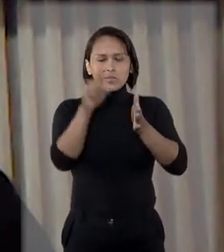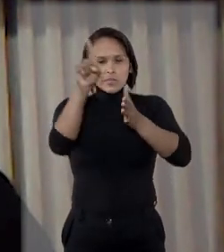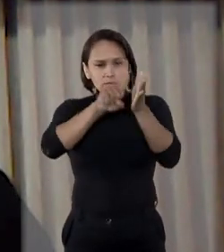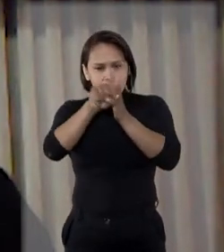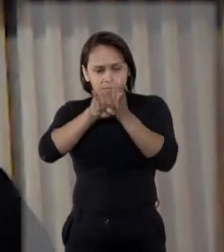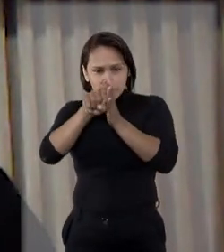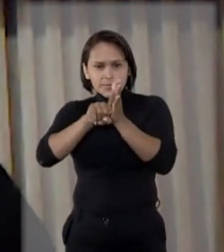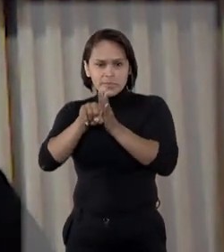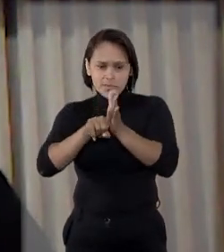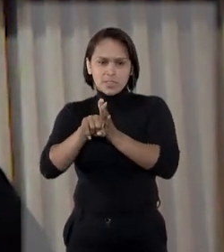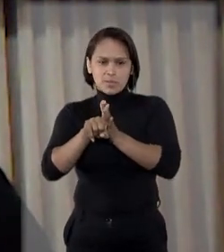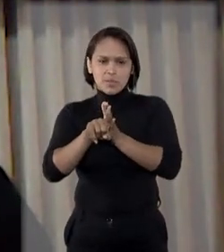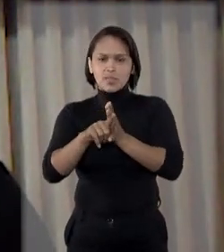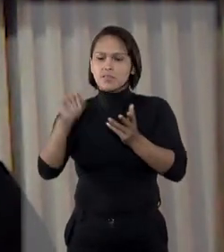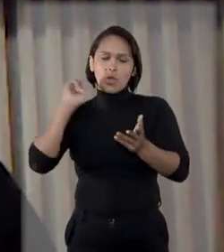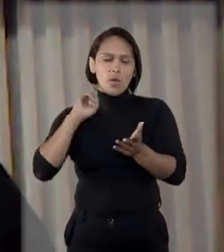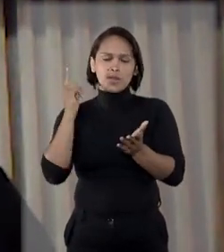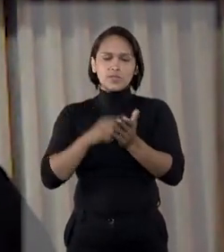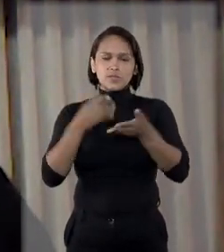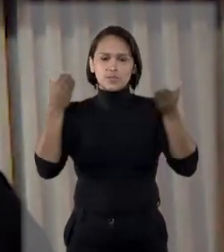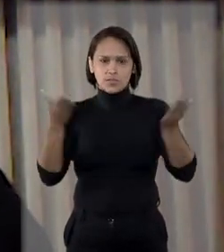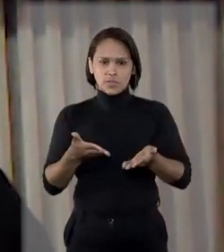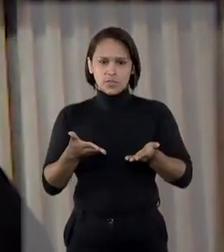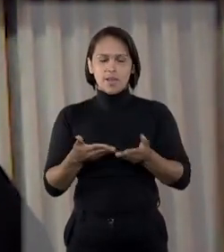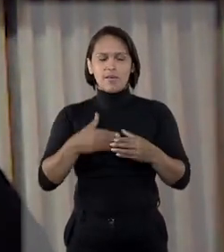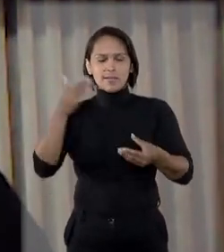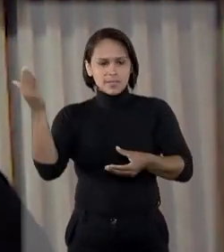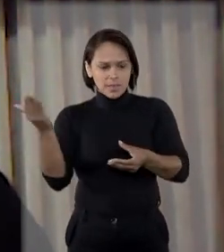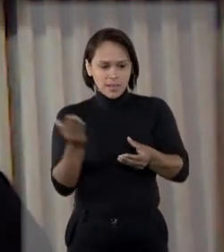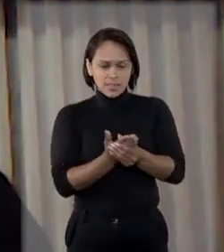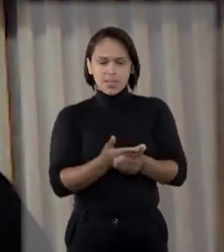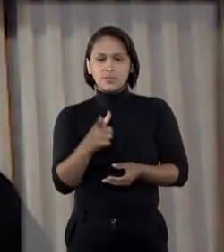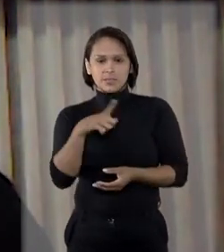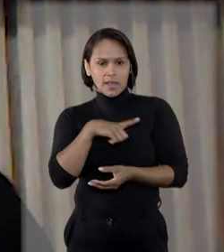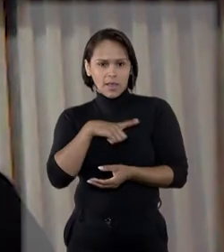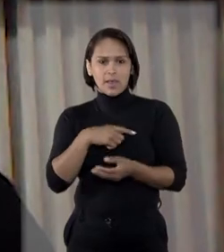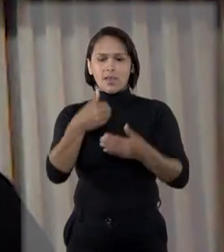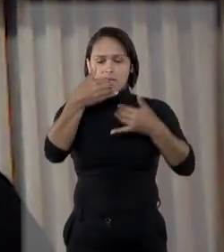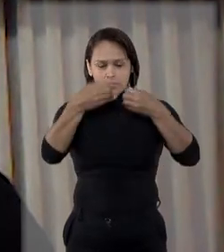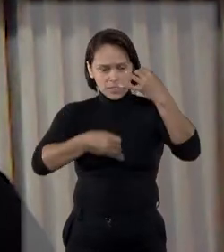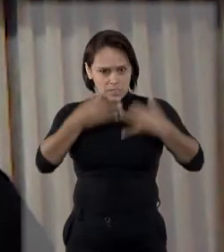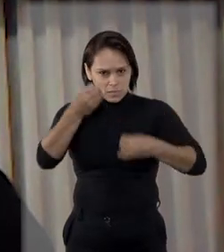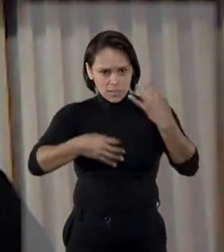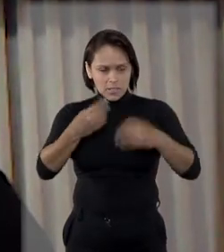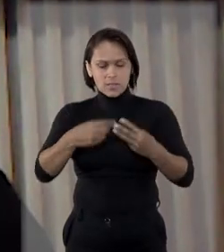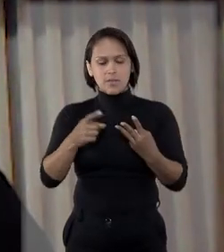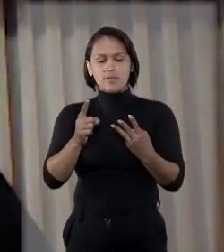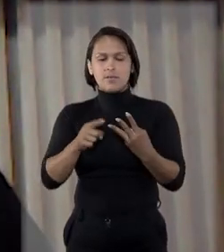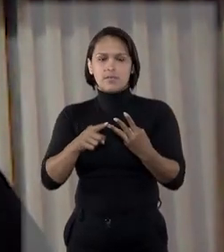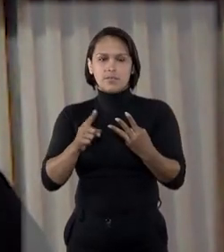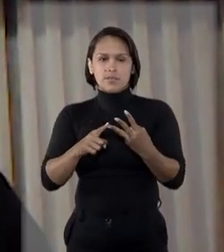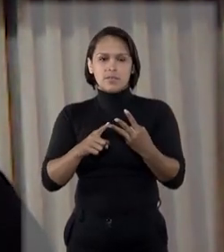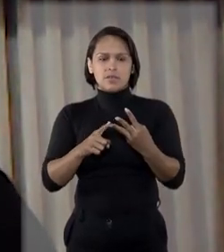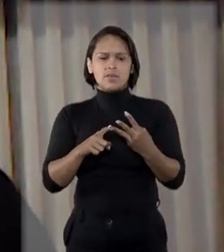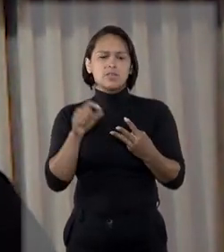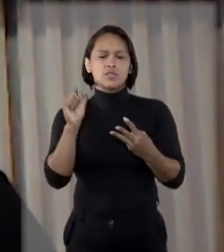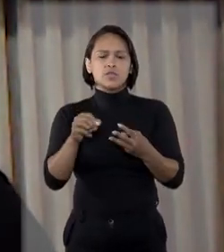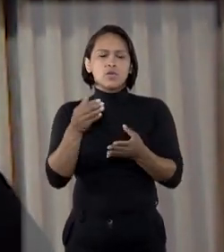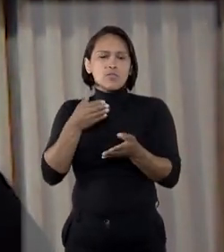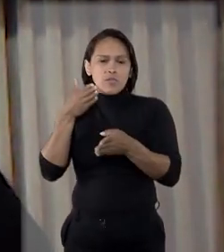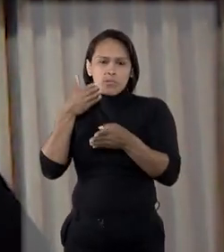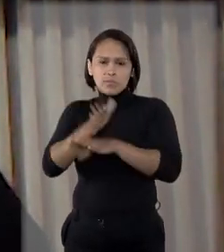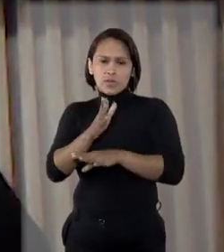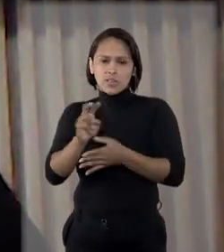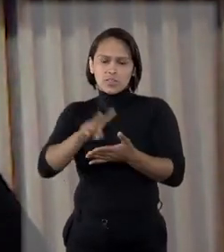de fazer uma averiguação, se as condições da ação estão presentes naquele caso. Ou em terceiro, quando for